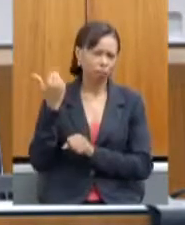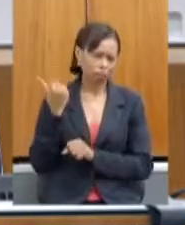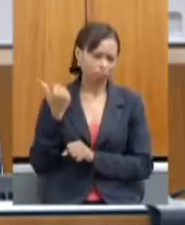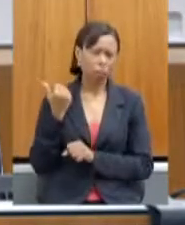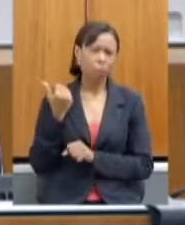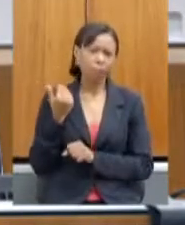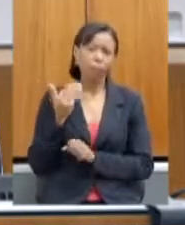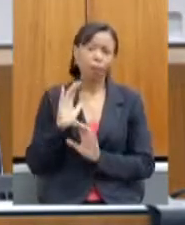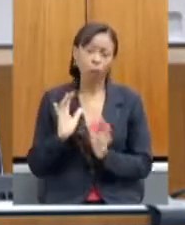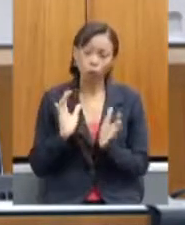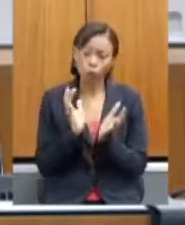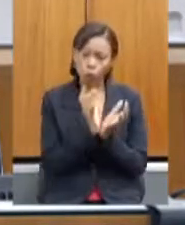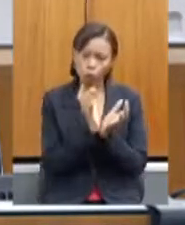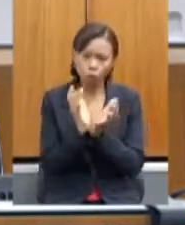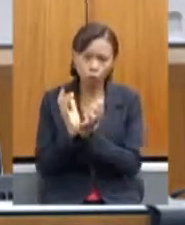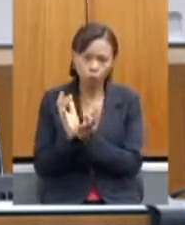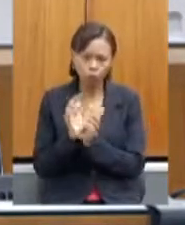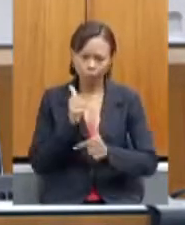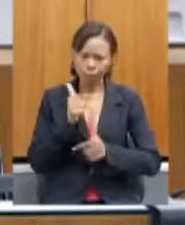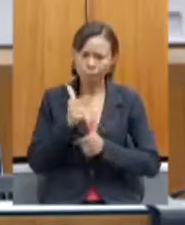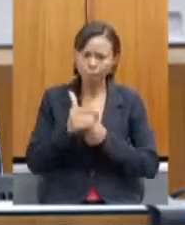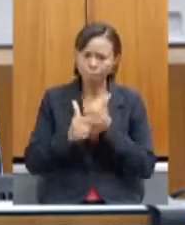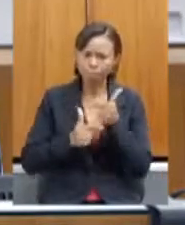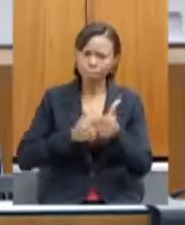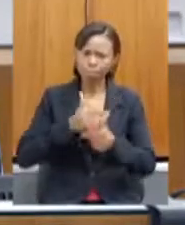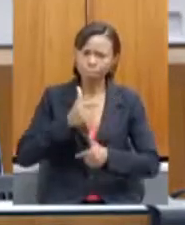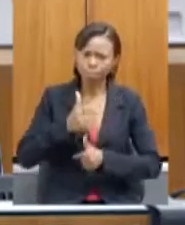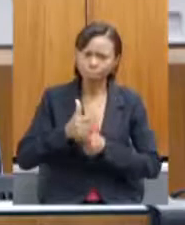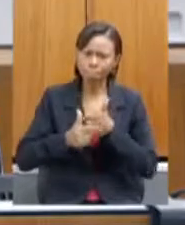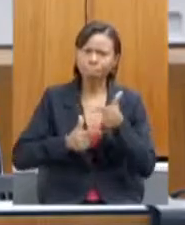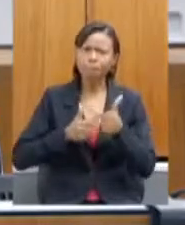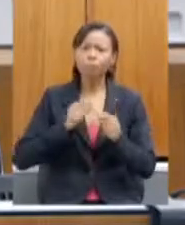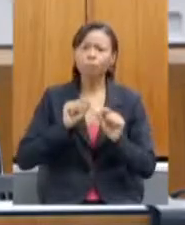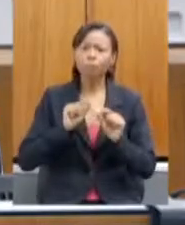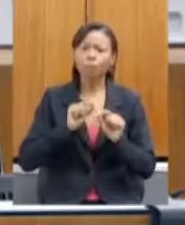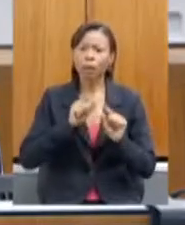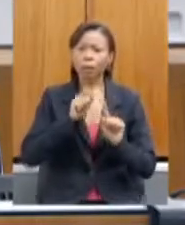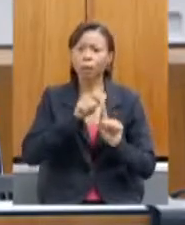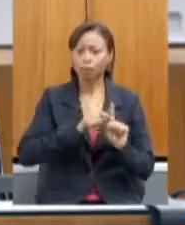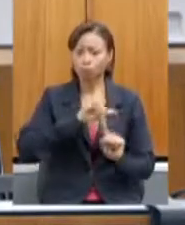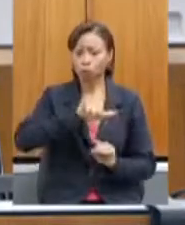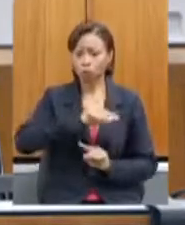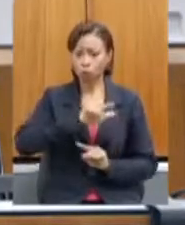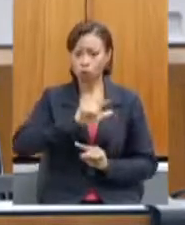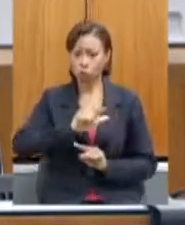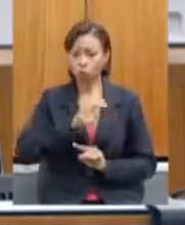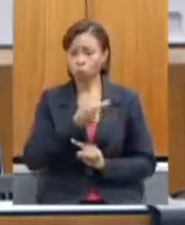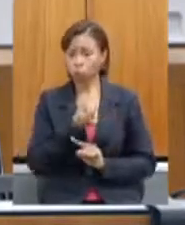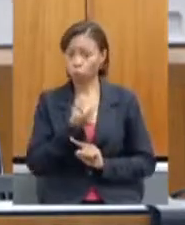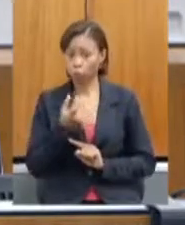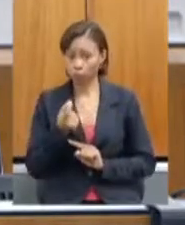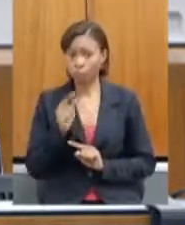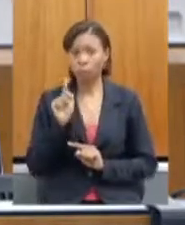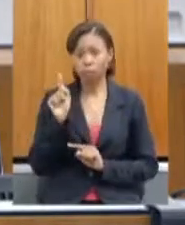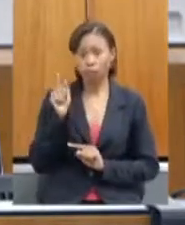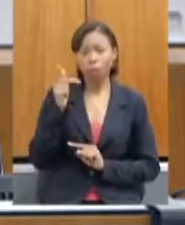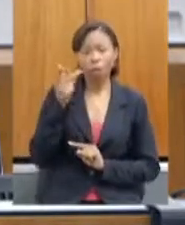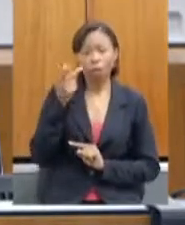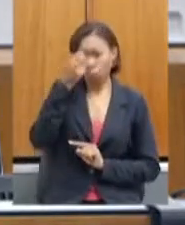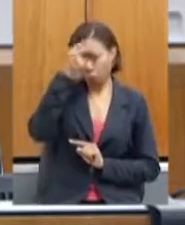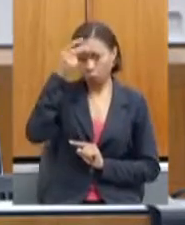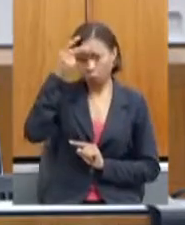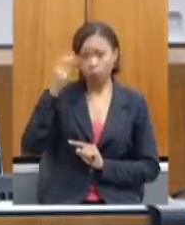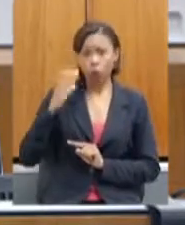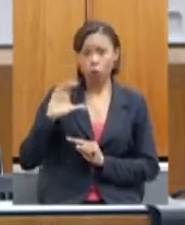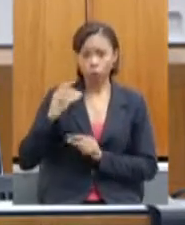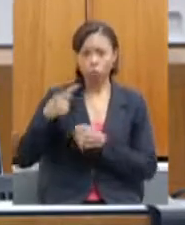equipe trabalhou com muito afinco para que, em julho de 2020, finalmente, a Prefeitura de Contagem pudesse fazer um